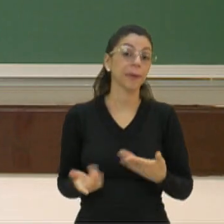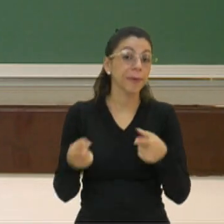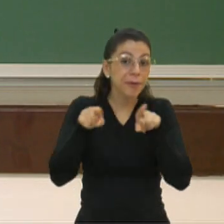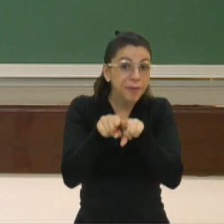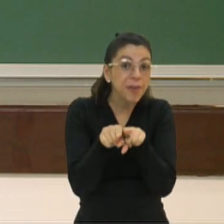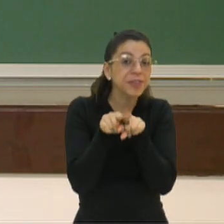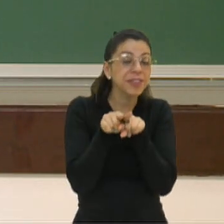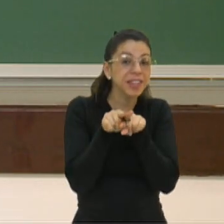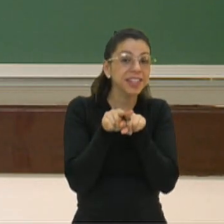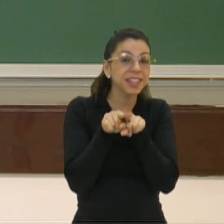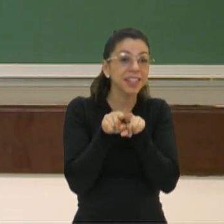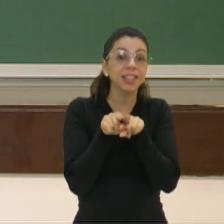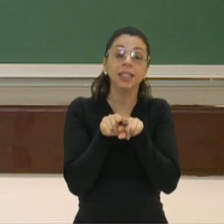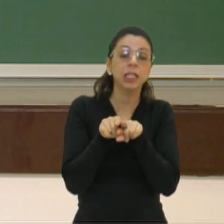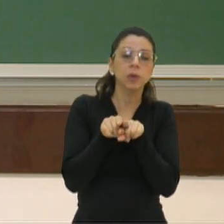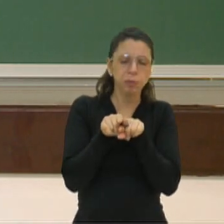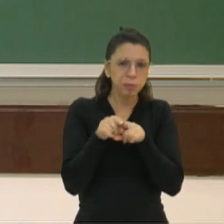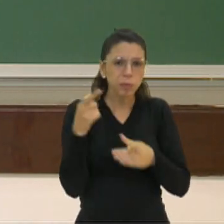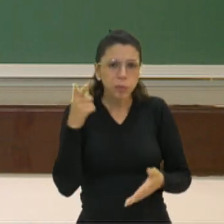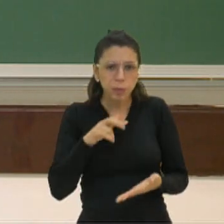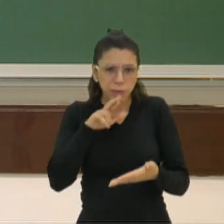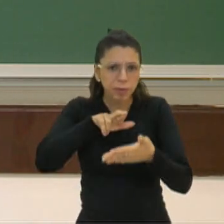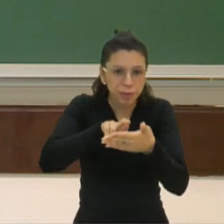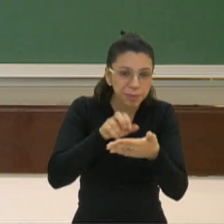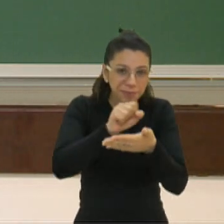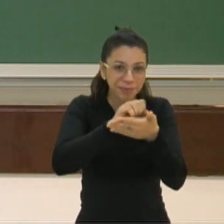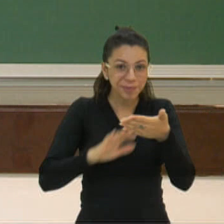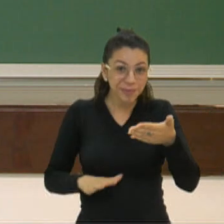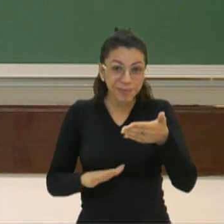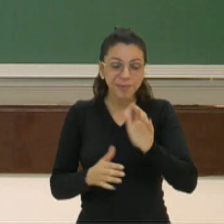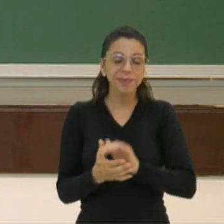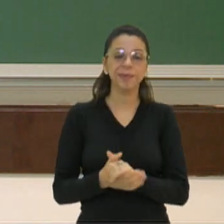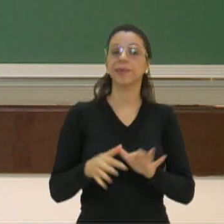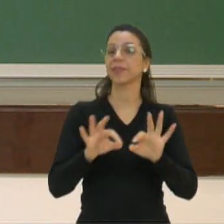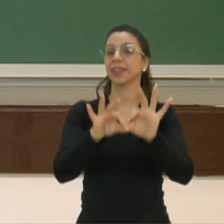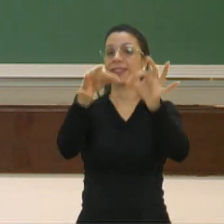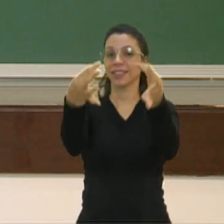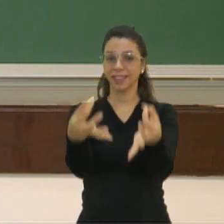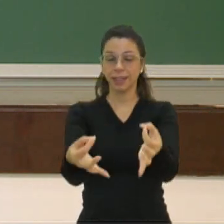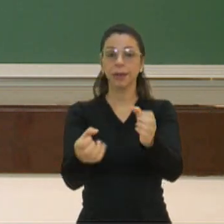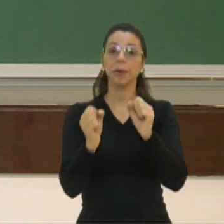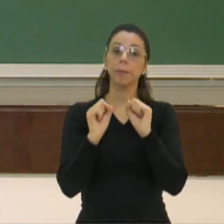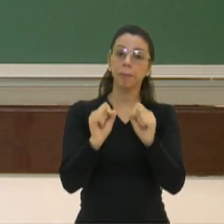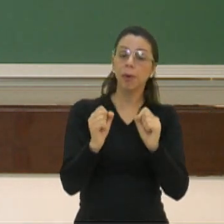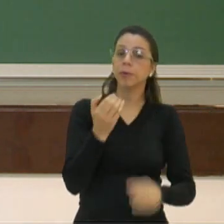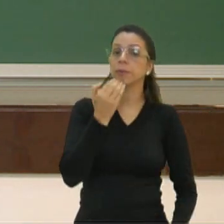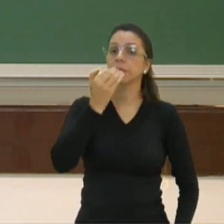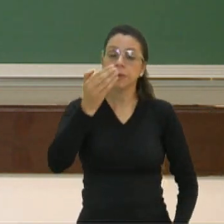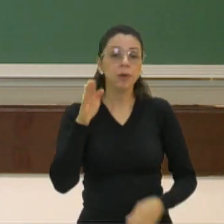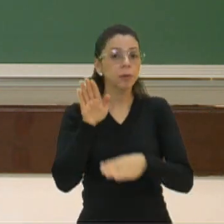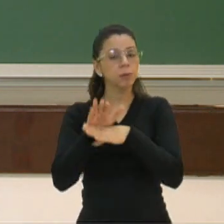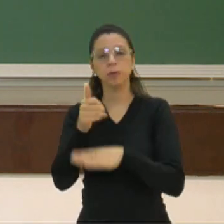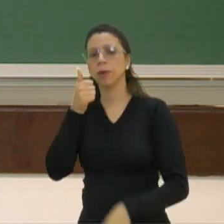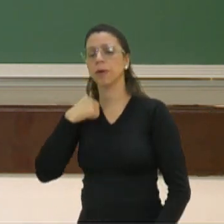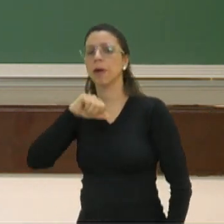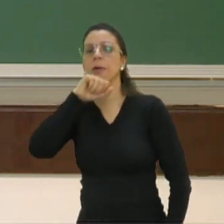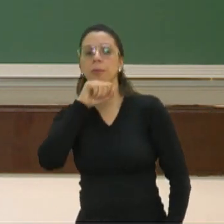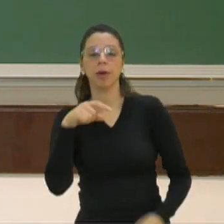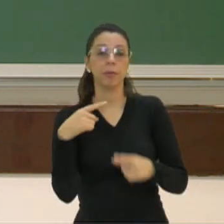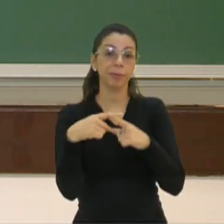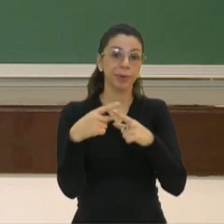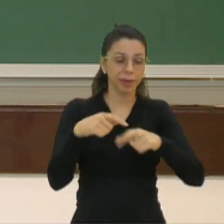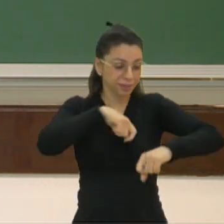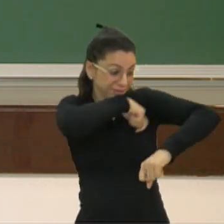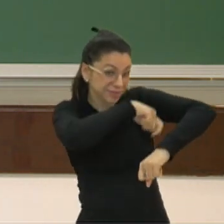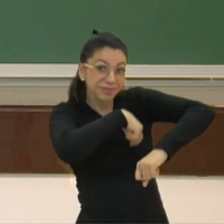Voltamos, galera! E aí, você conseguiu resolver esse exercício? É muito simples. Você poderia ter pedido ajuda para sua mãe, porque ela faz bastante